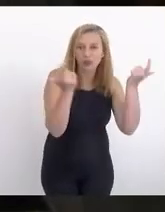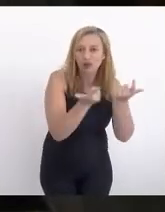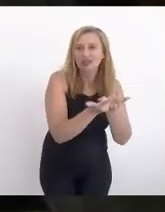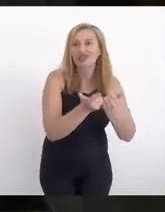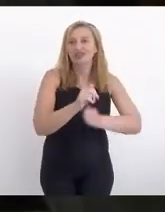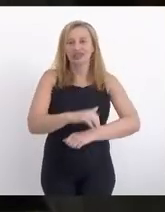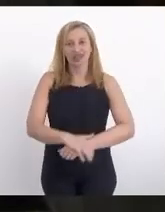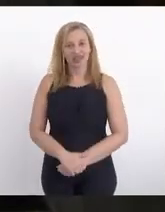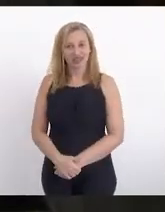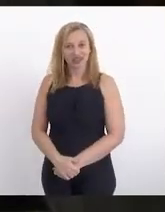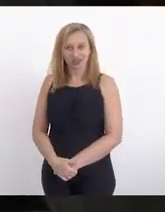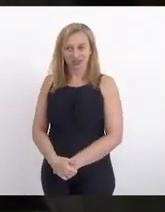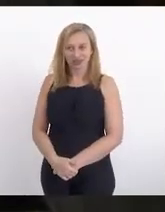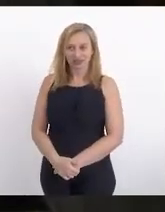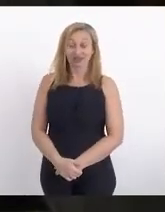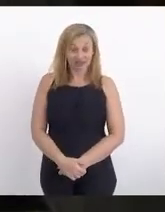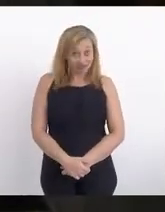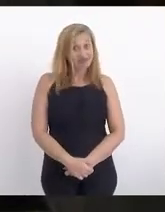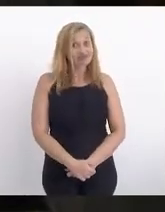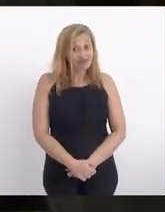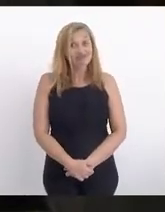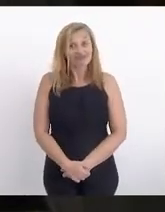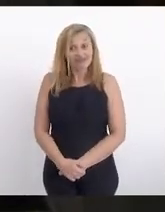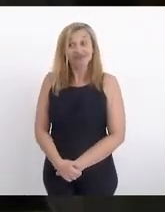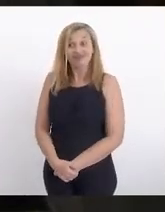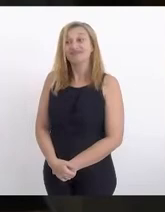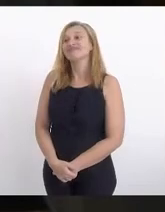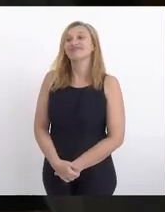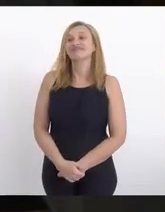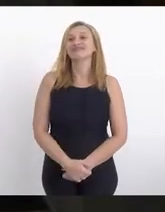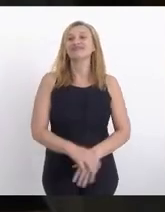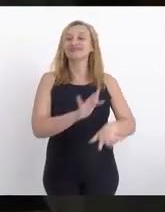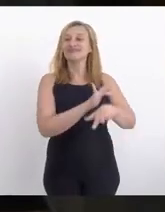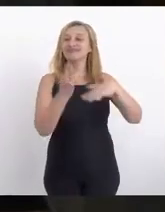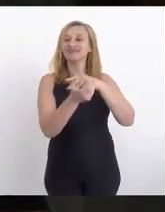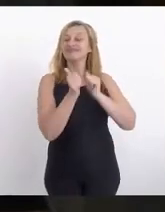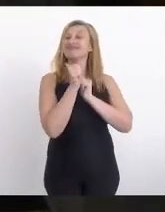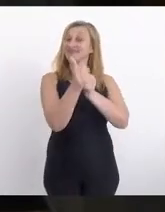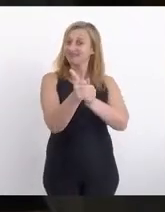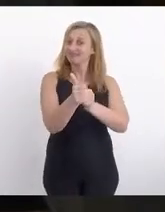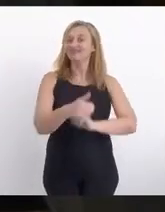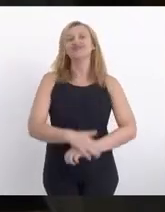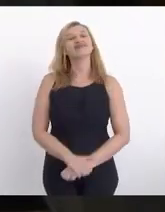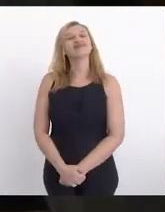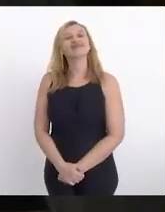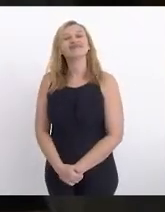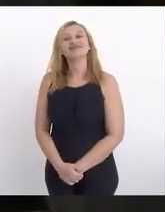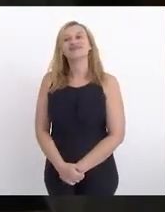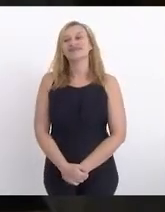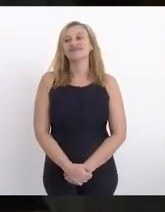nos acompanham pela TV Alerj, que nos seguem pelas redes sociais,